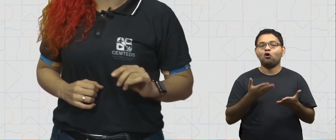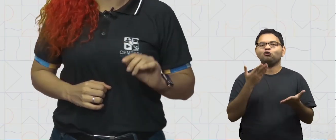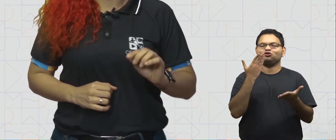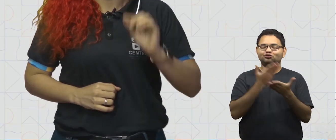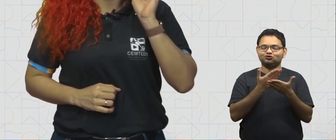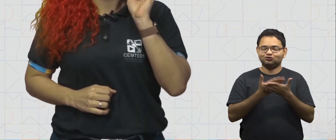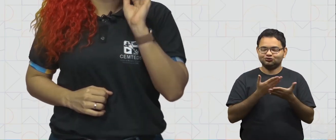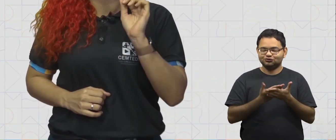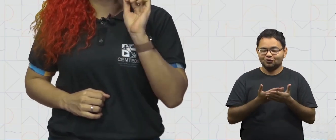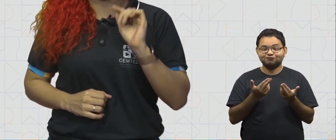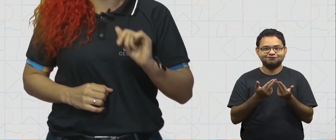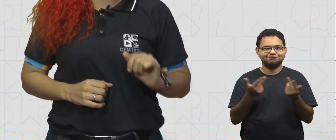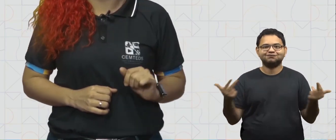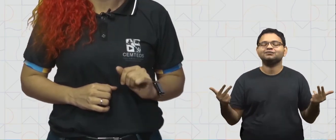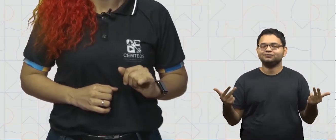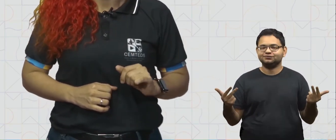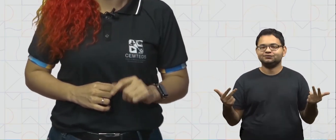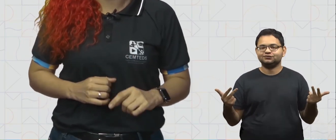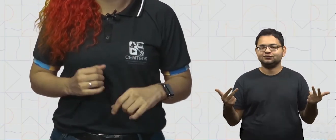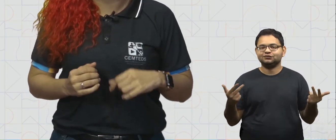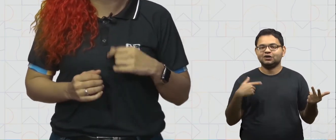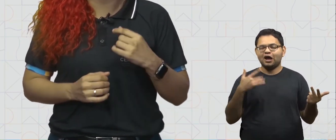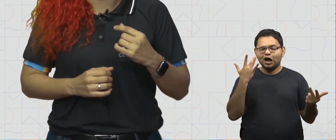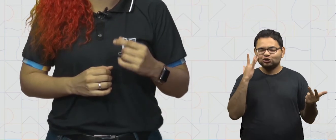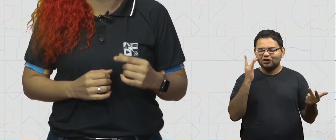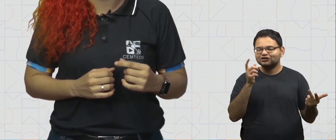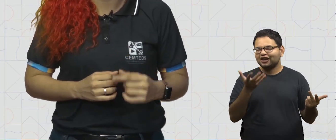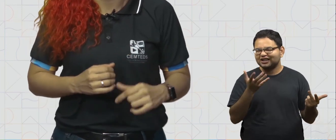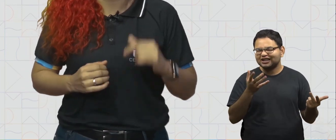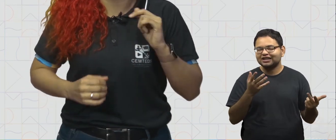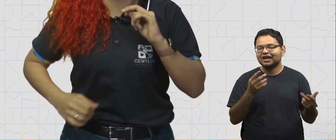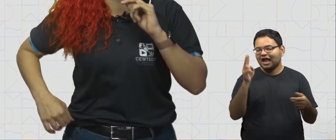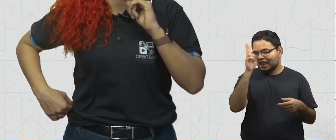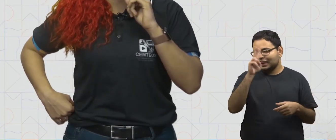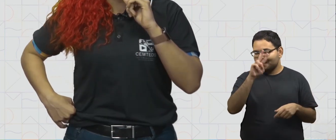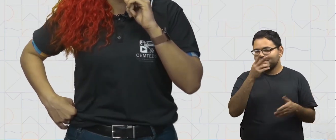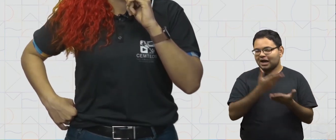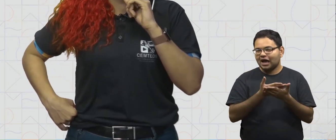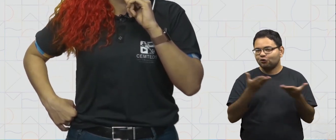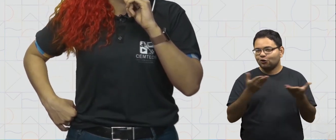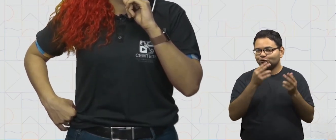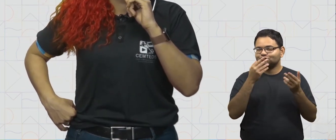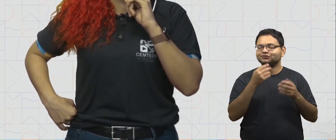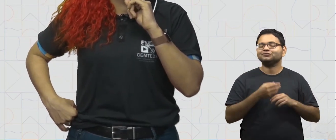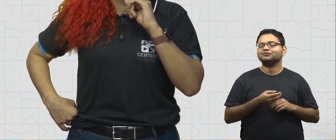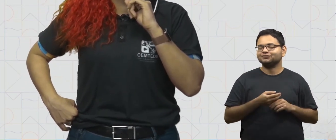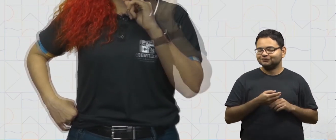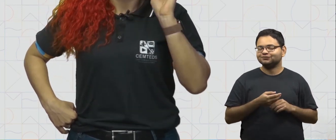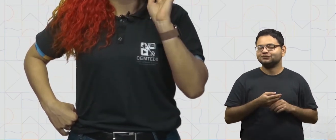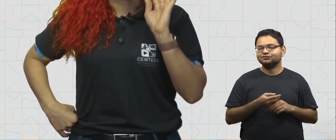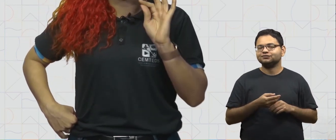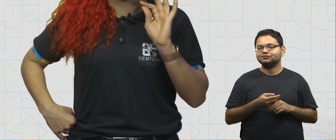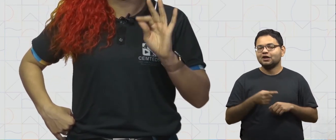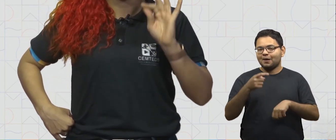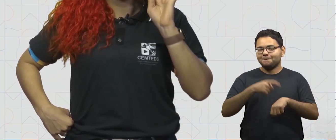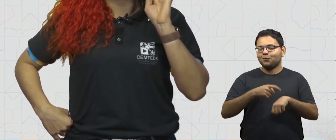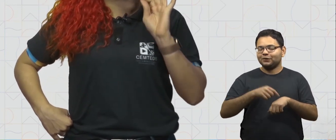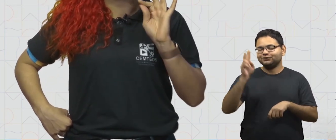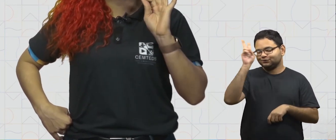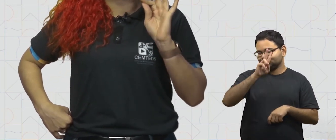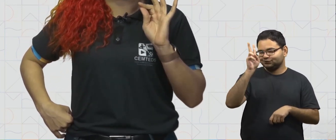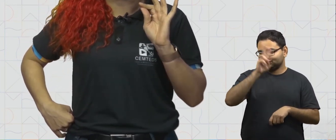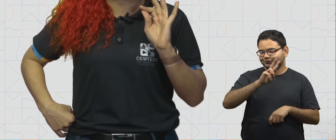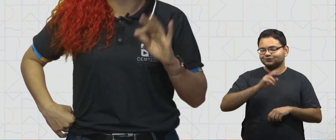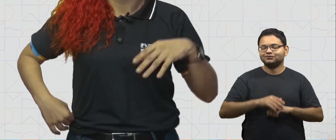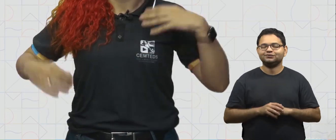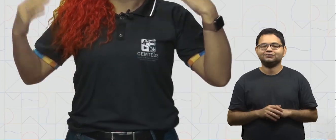estudamos bastante hoje. Que tal relembrarmos o que aprendemos na nossa aula de hoje? Chegou a